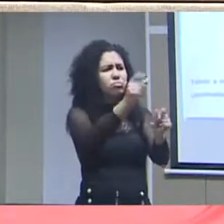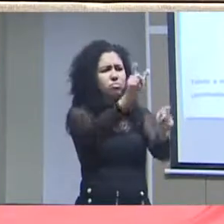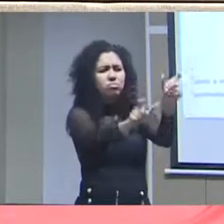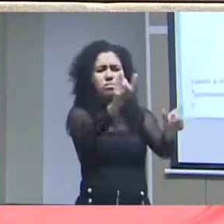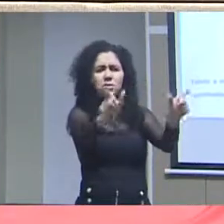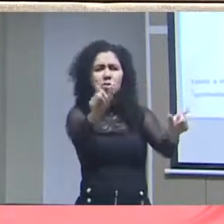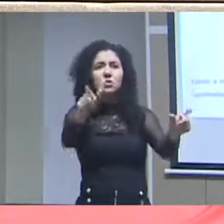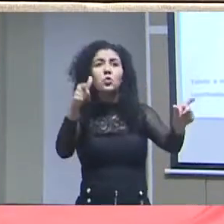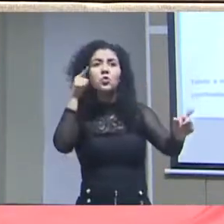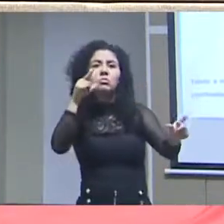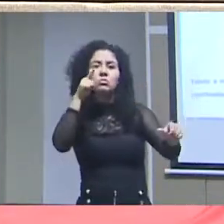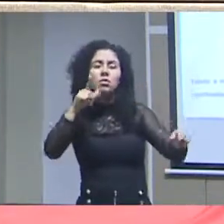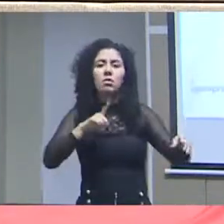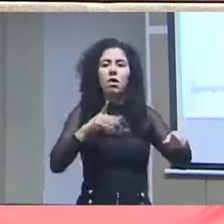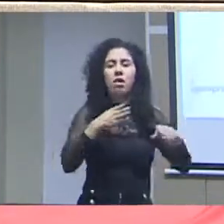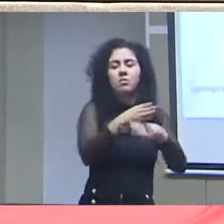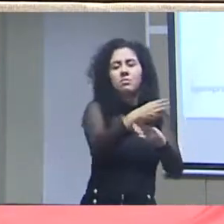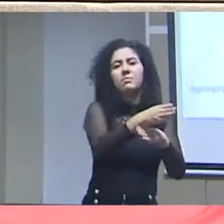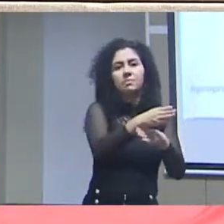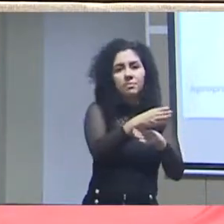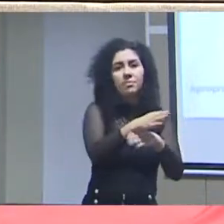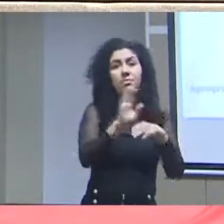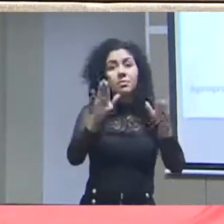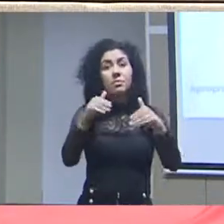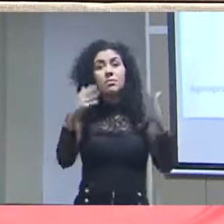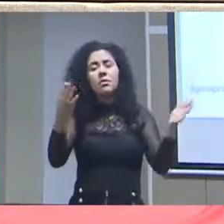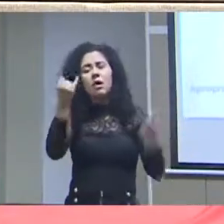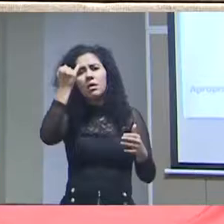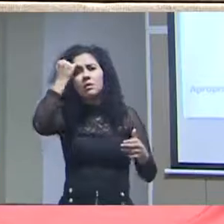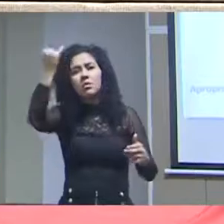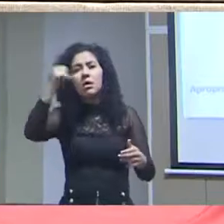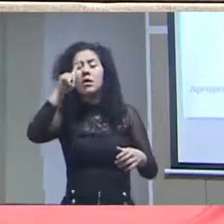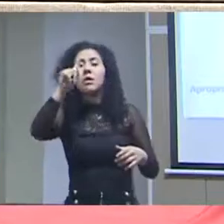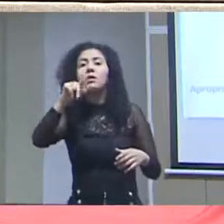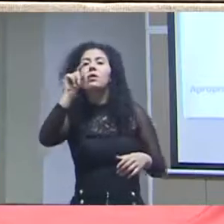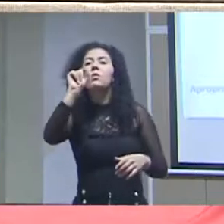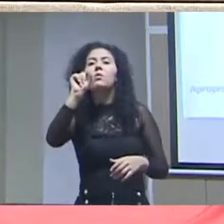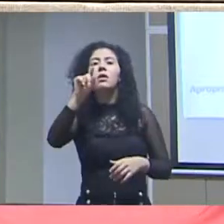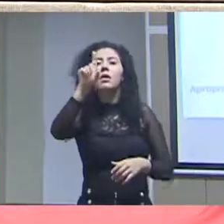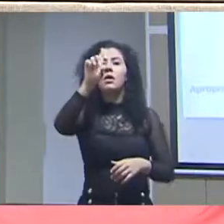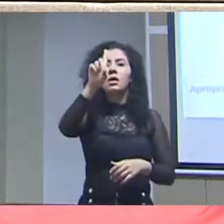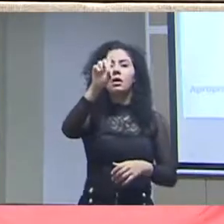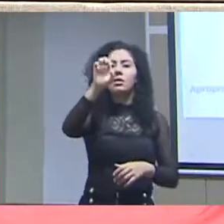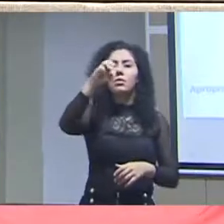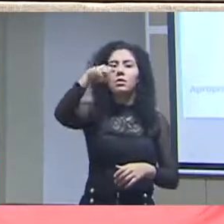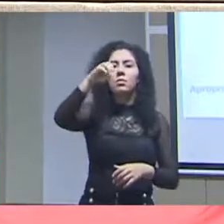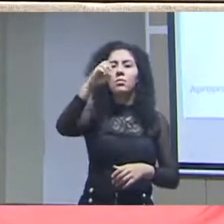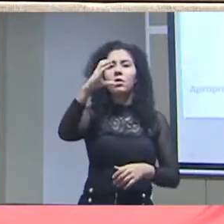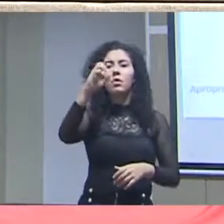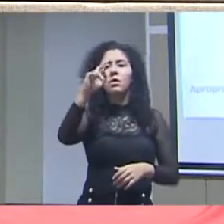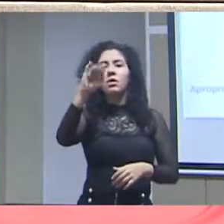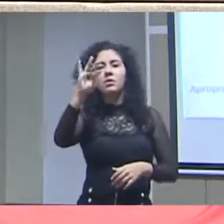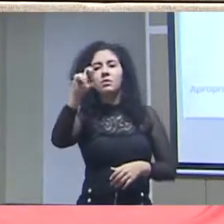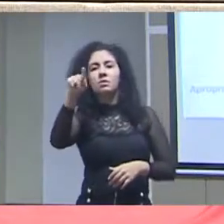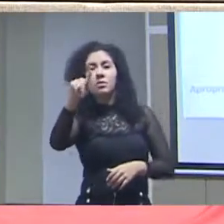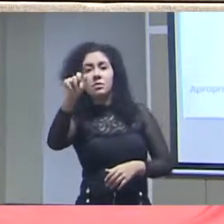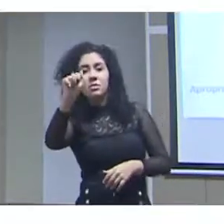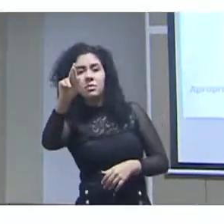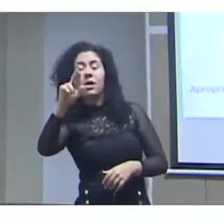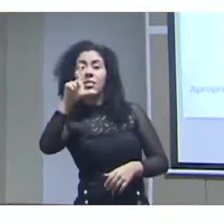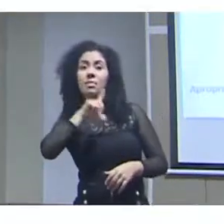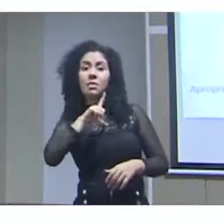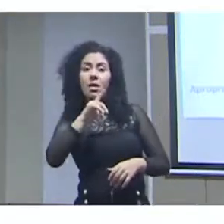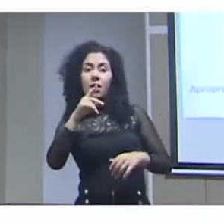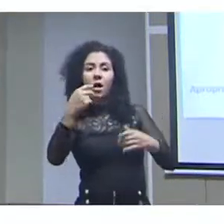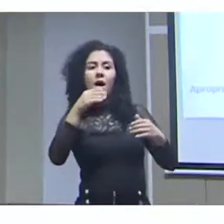Então, aí que parte da ideia do que a gente está chamando de democratizar e favorecer a apropriação social da informação.